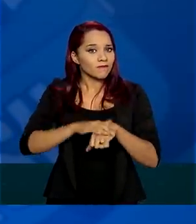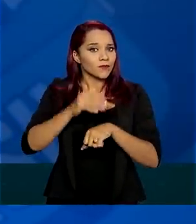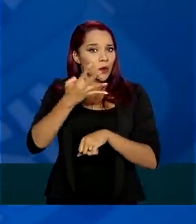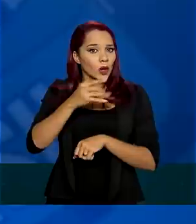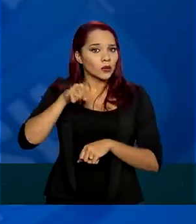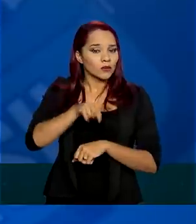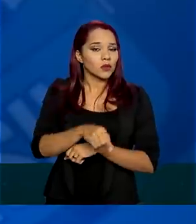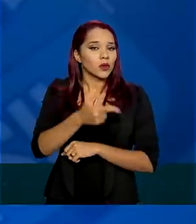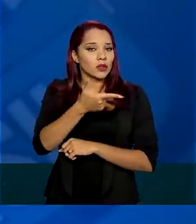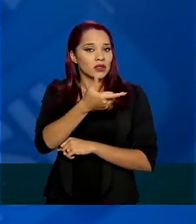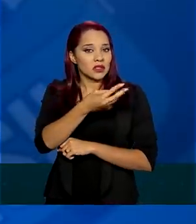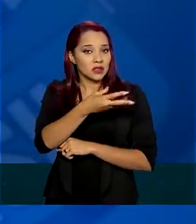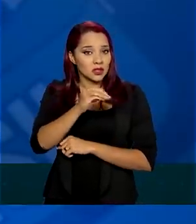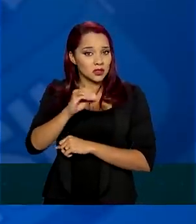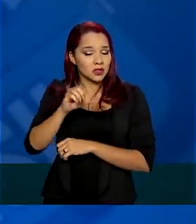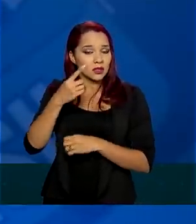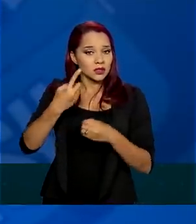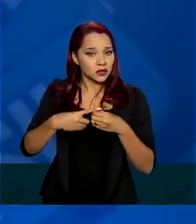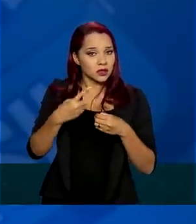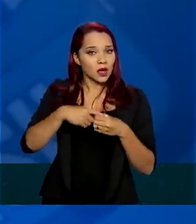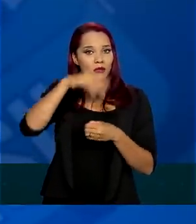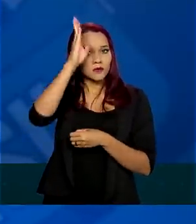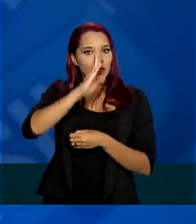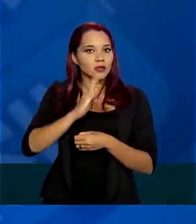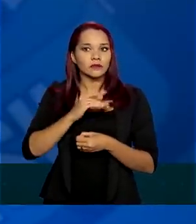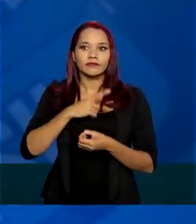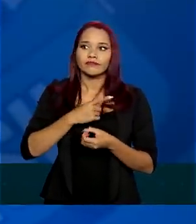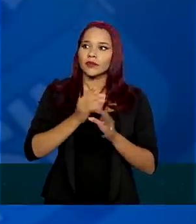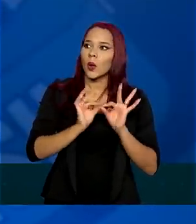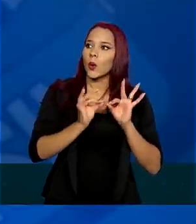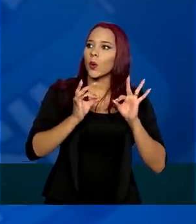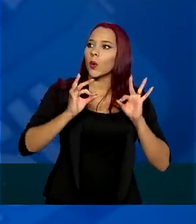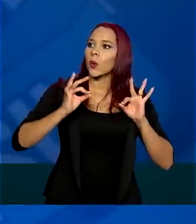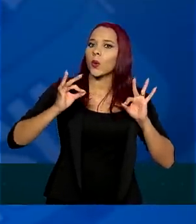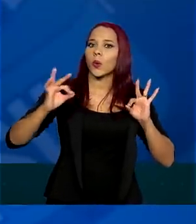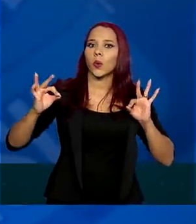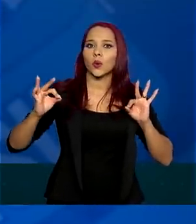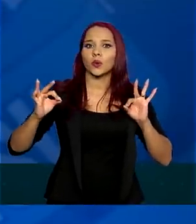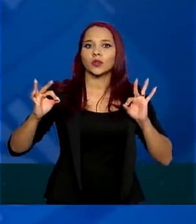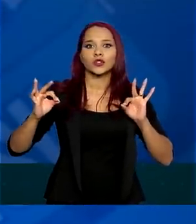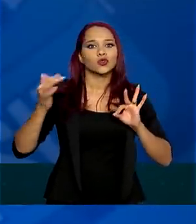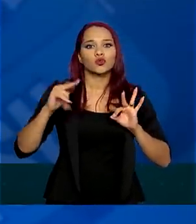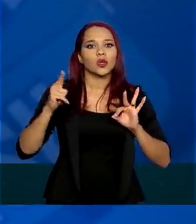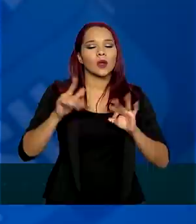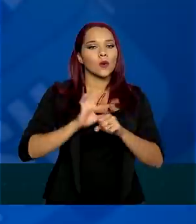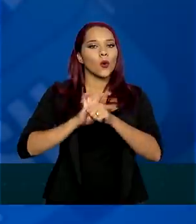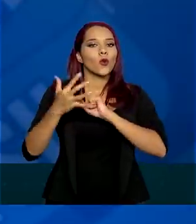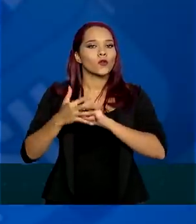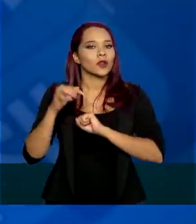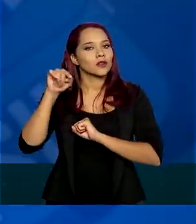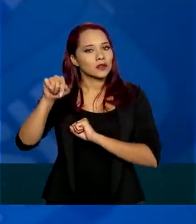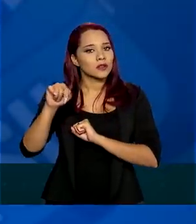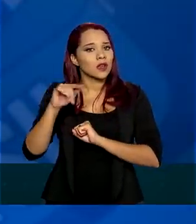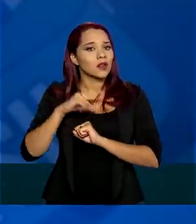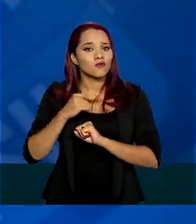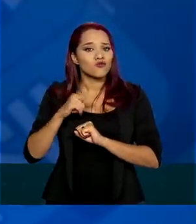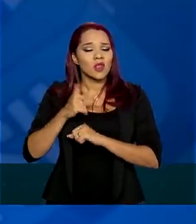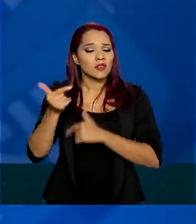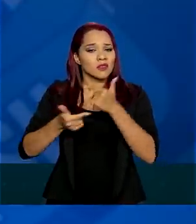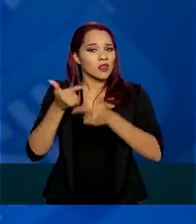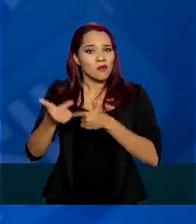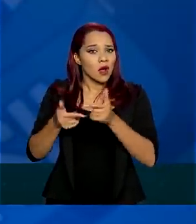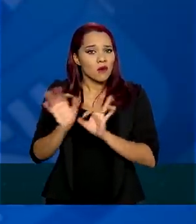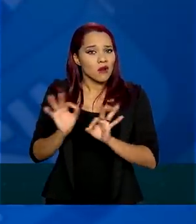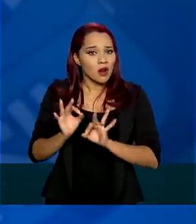.300 cidades brasileiras estão a milhares de quilômetros de um caso de coronavírus e elas estão sem atividade econômica.